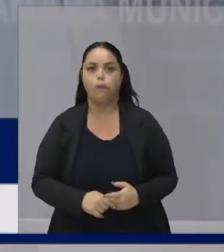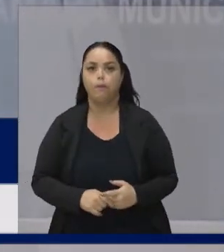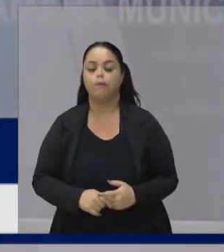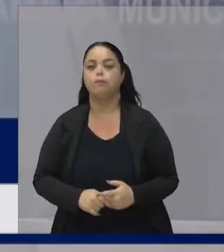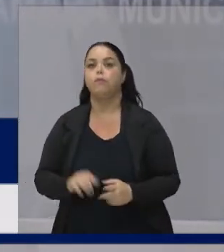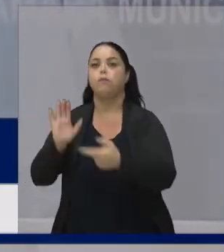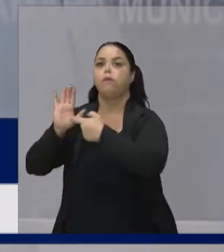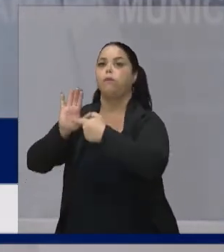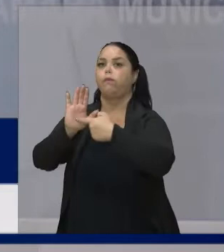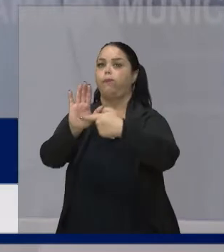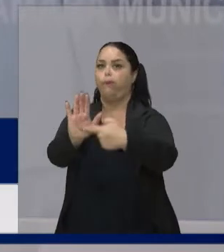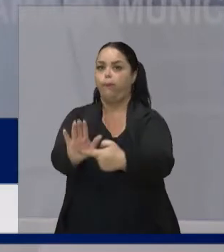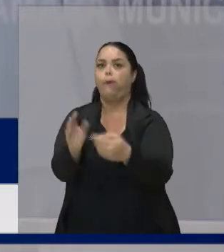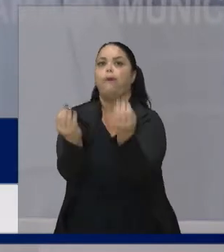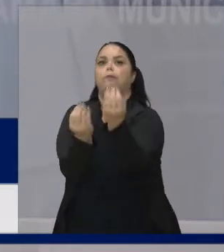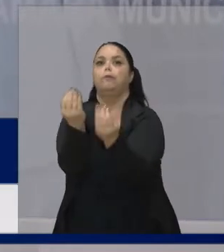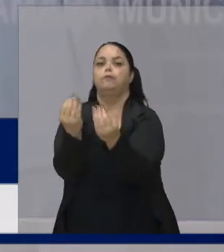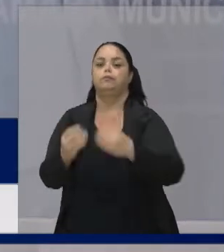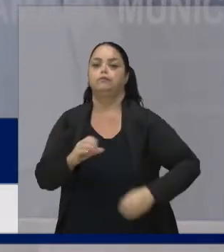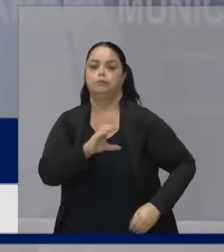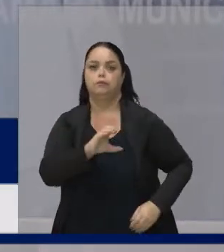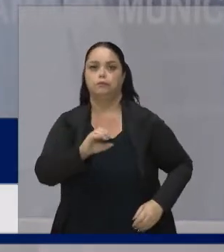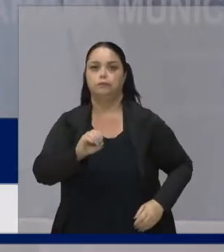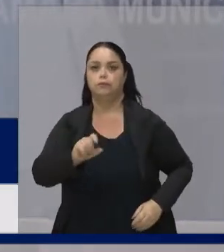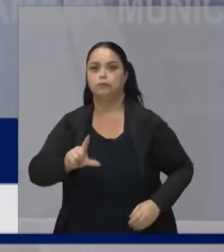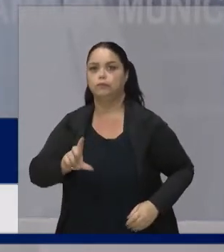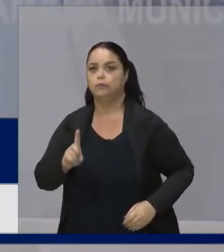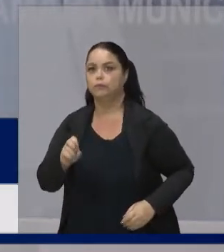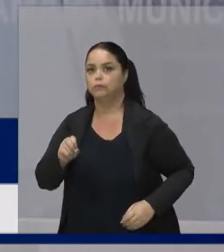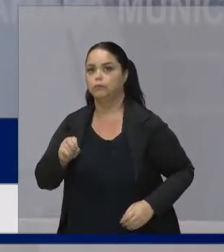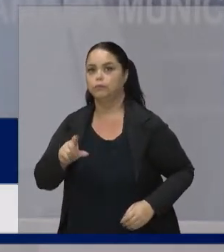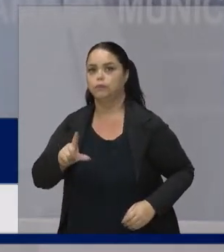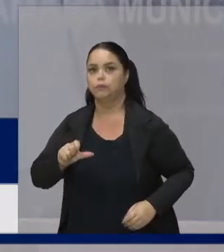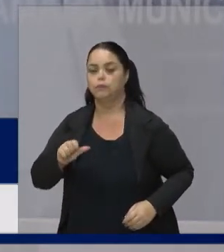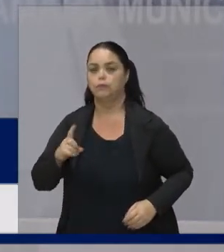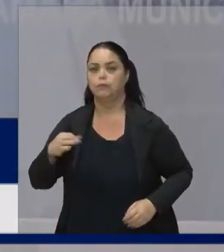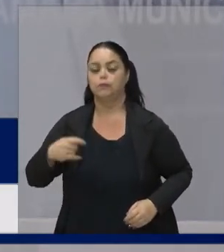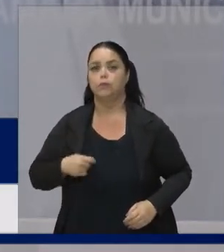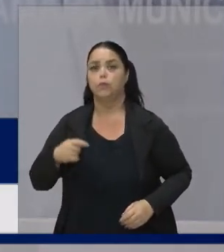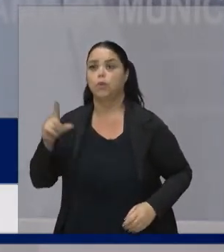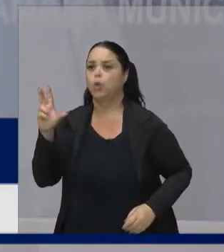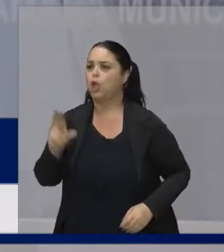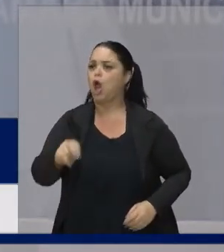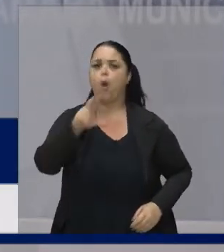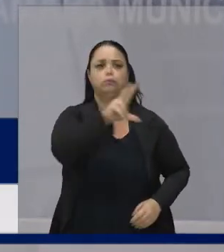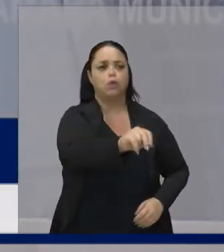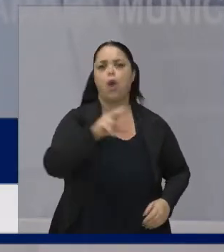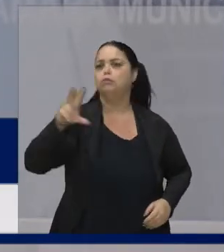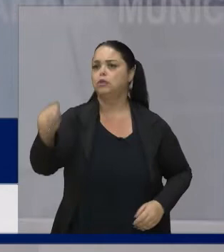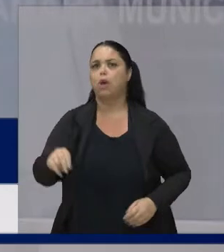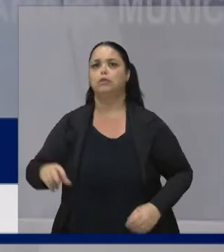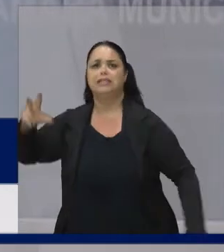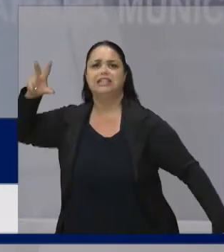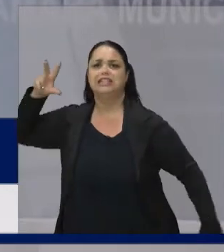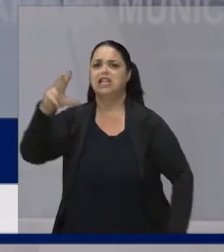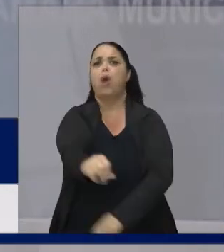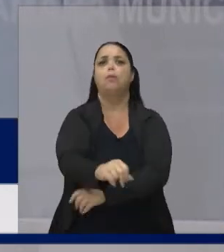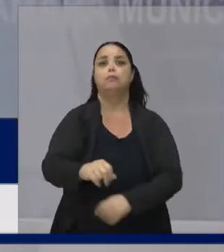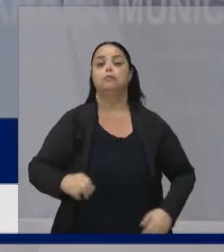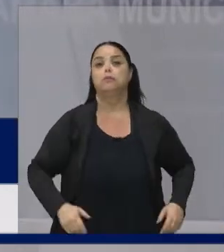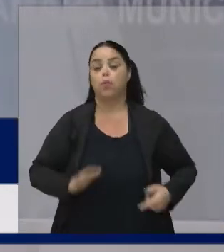E mostrar Como o Clodoaldo falou no vídeo ali Dos não Eu quis mostrar para mim mesmo